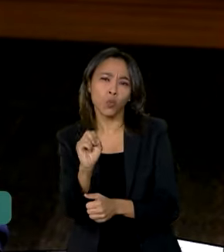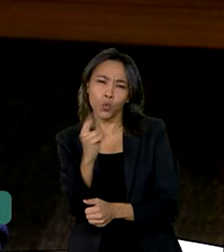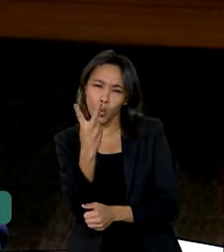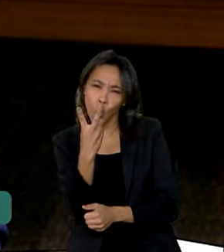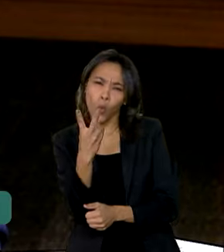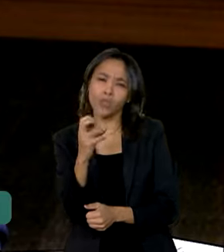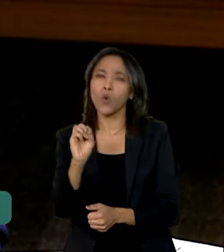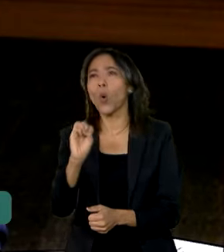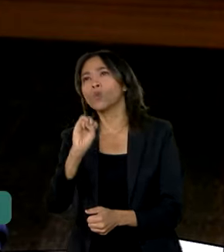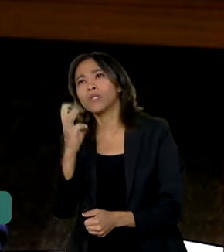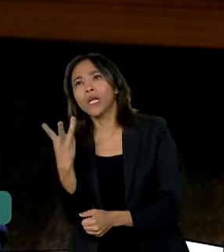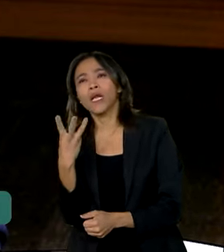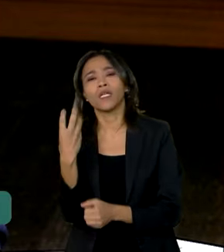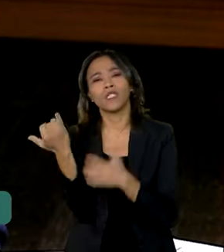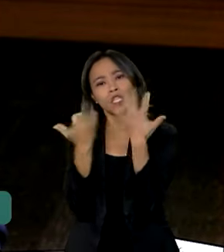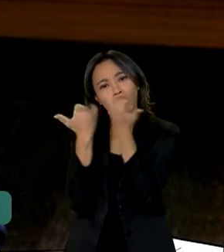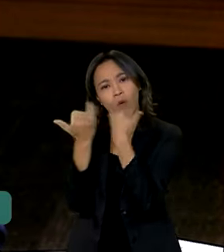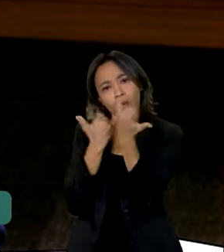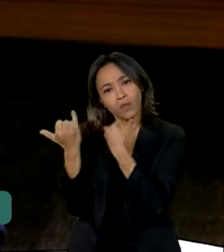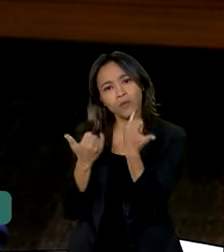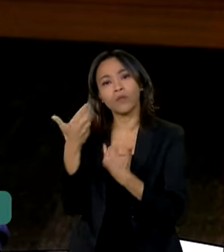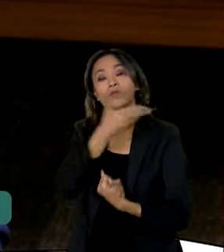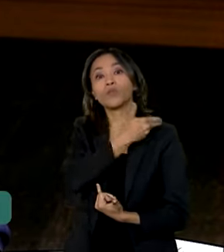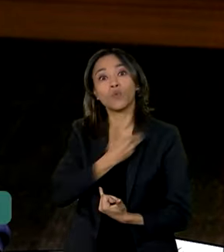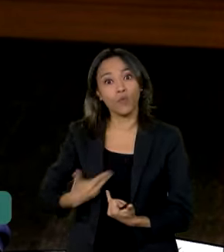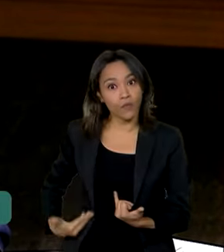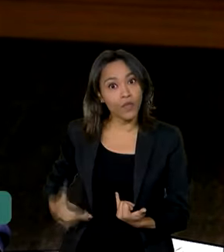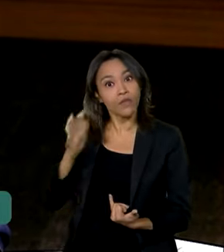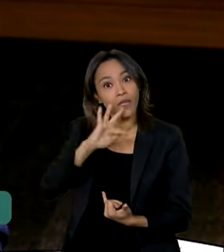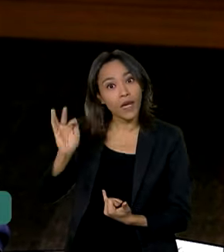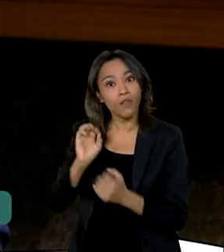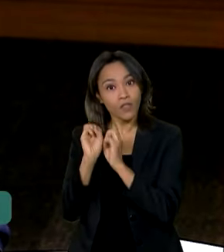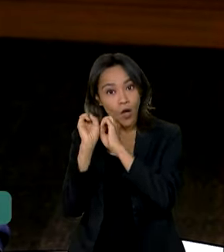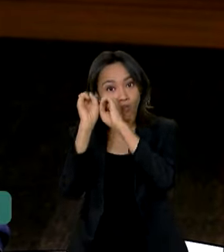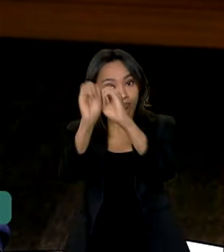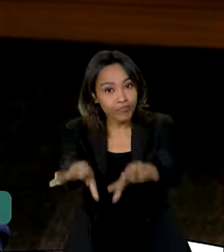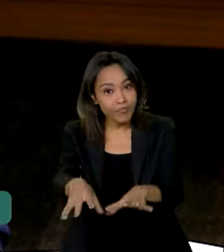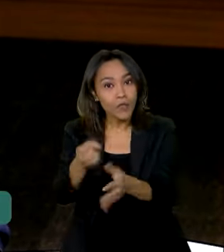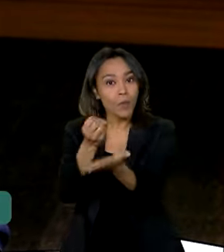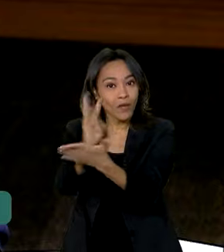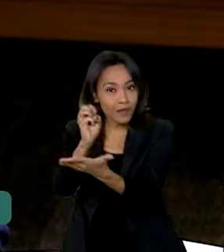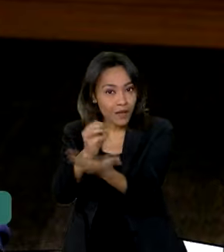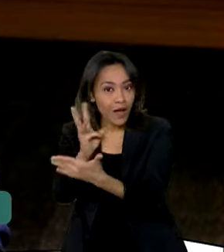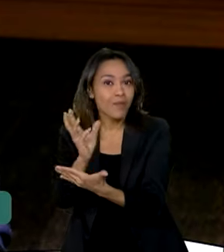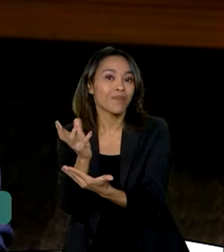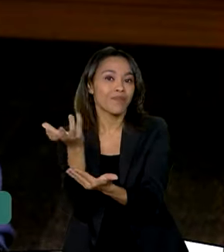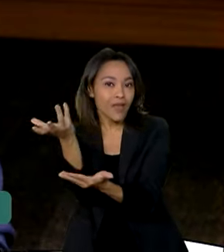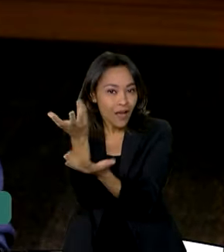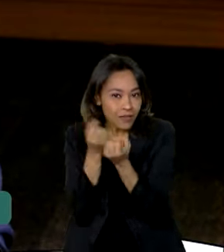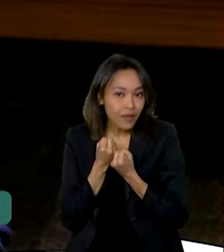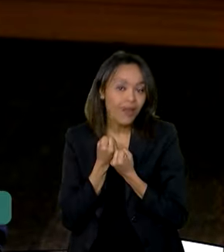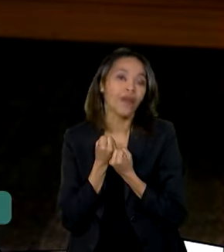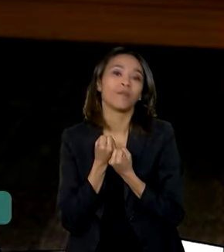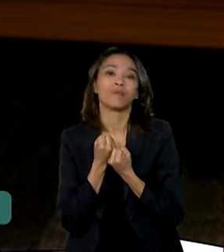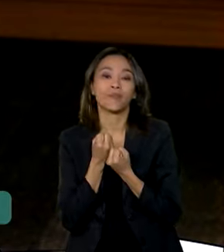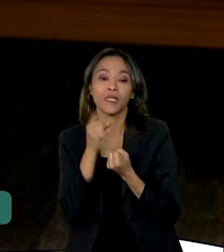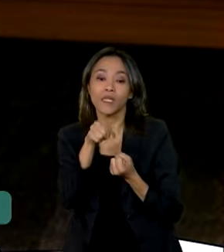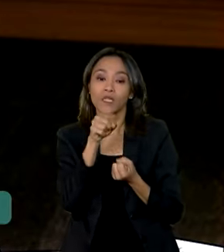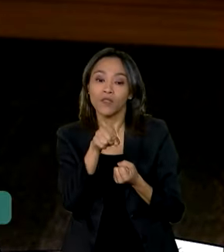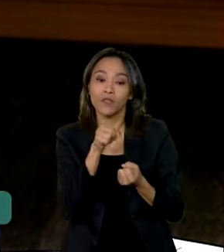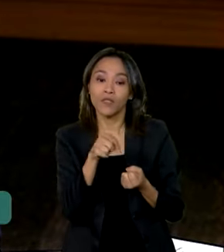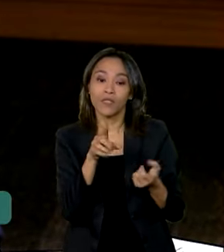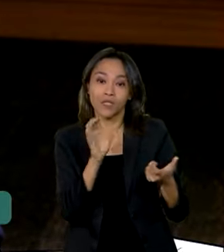por dia das principais realizações do governo no WhatsApp. É bem diferente. Entra ali em atualizações, digita